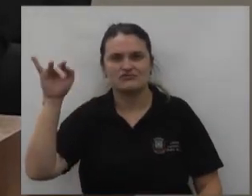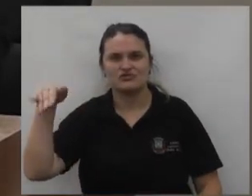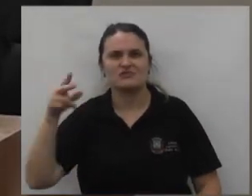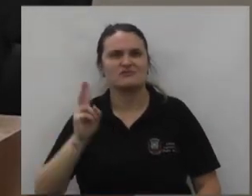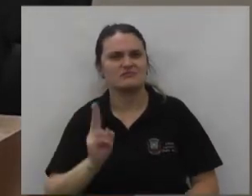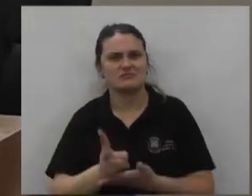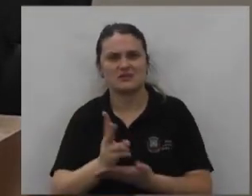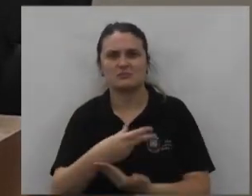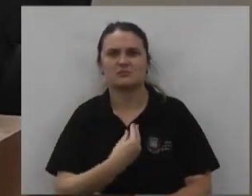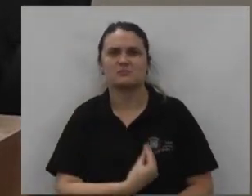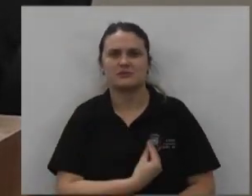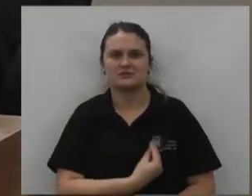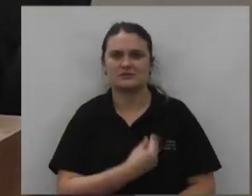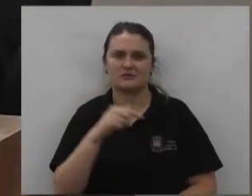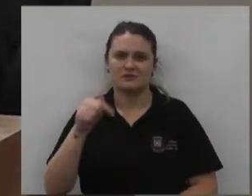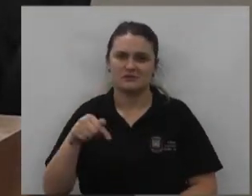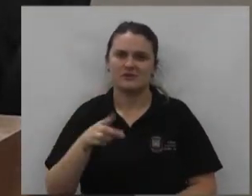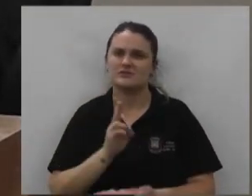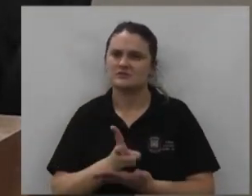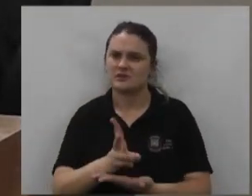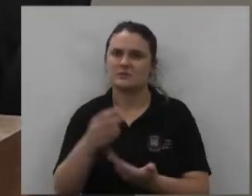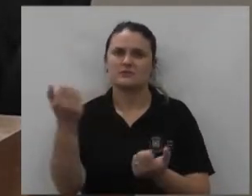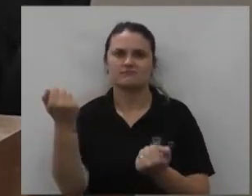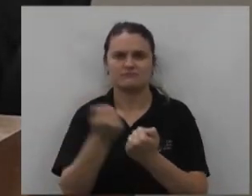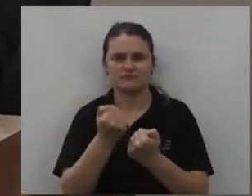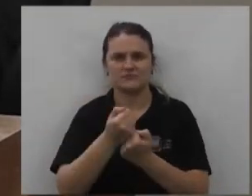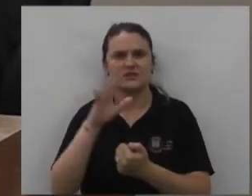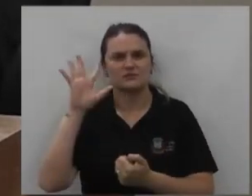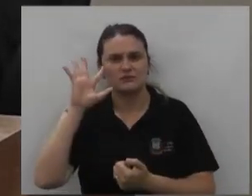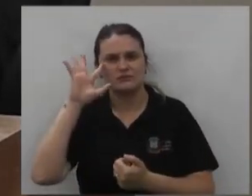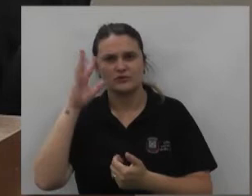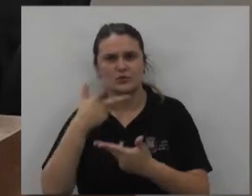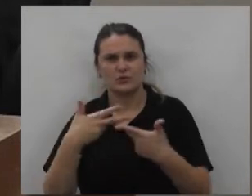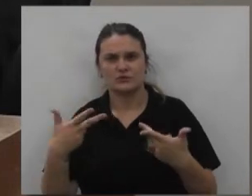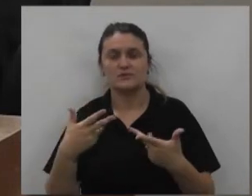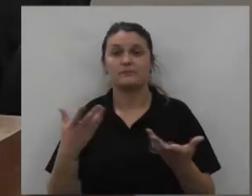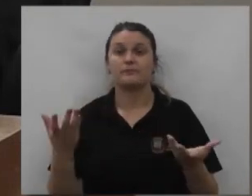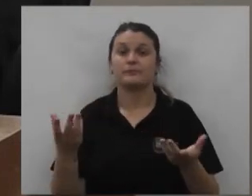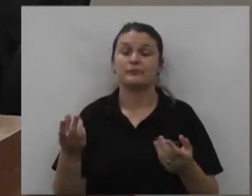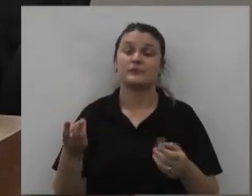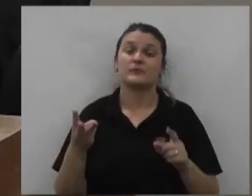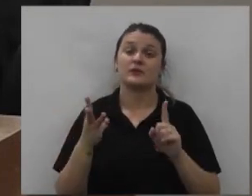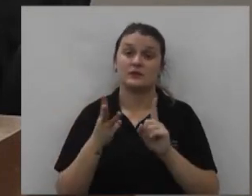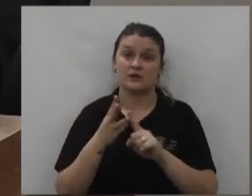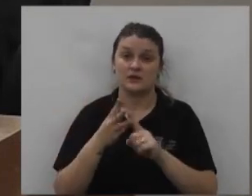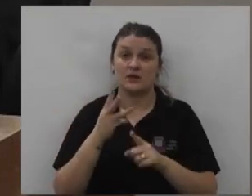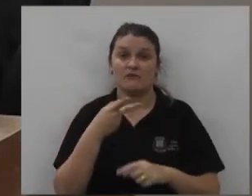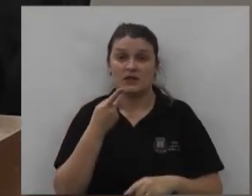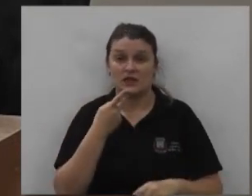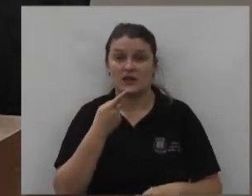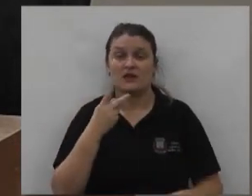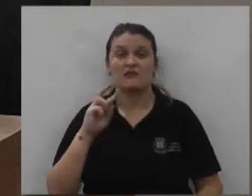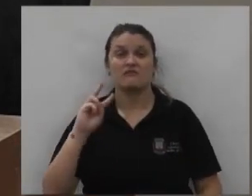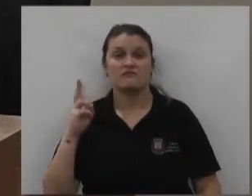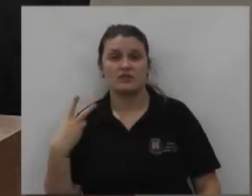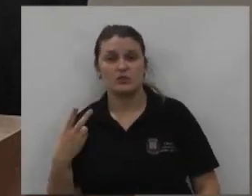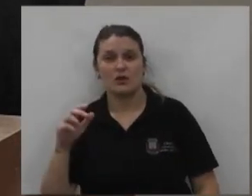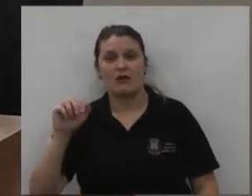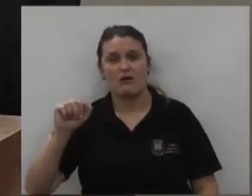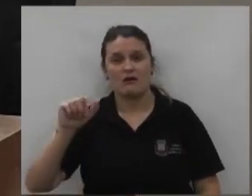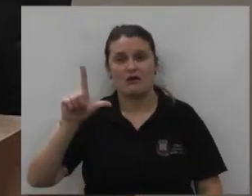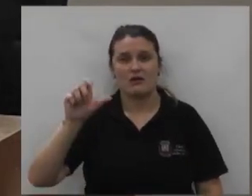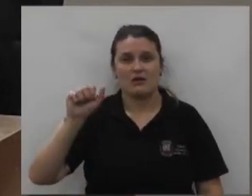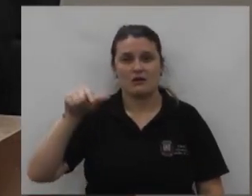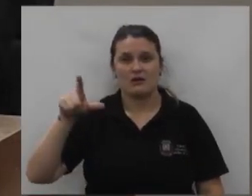estar sempre presente aqui e nos apoiando e resolvendo coisas queria falar então só da vereadora Sandra Alandra